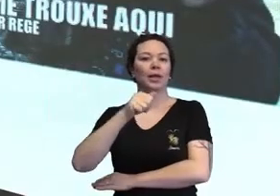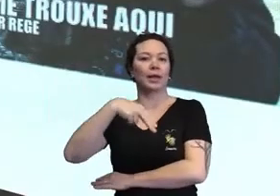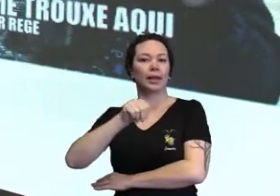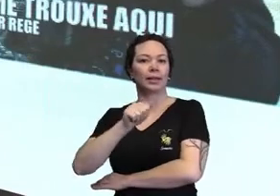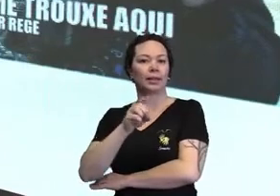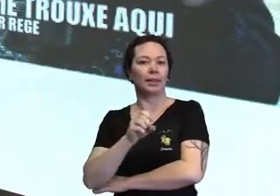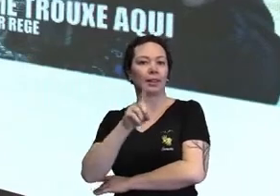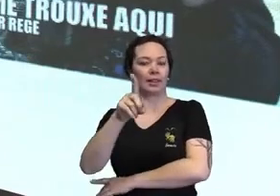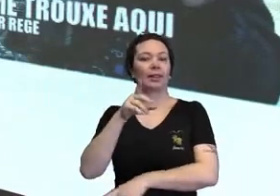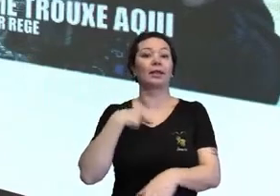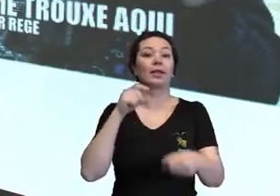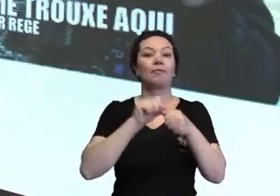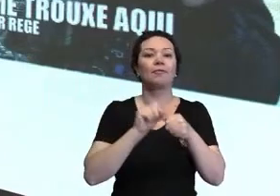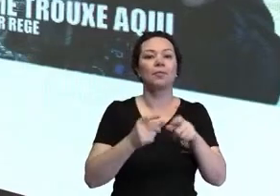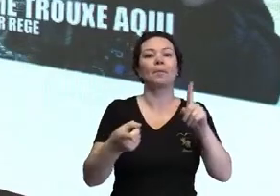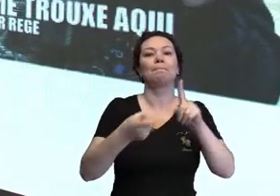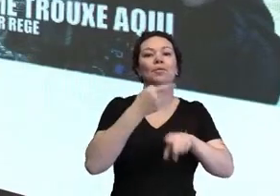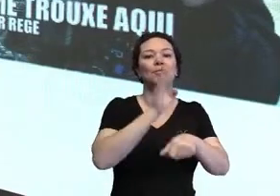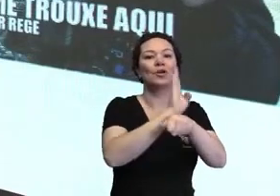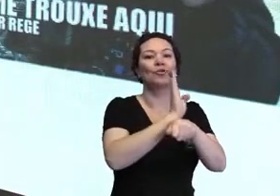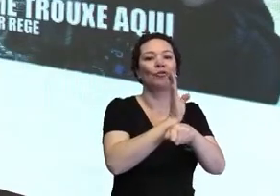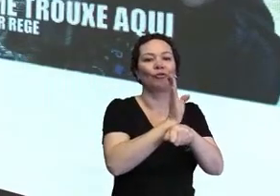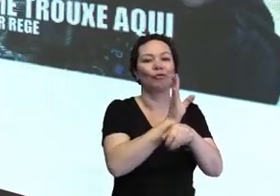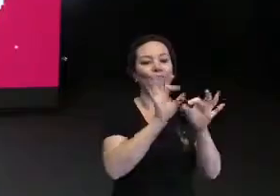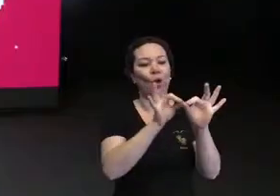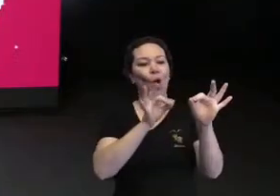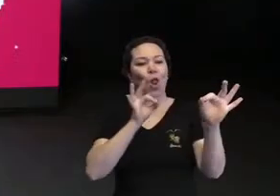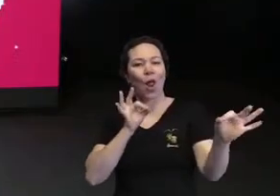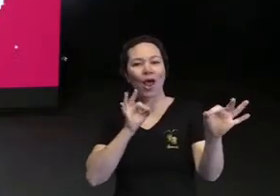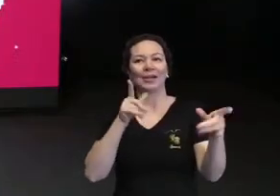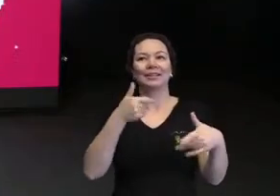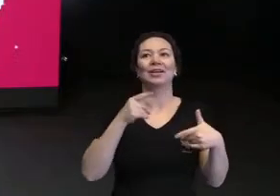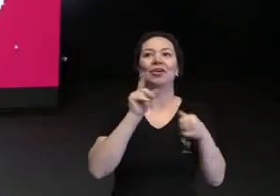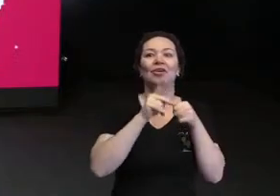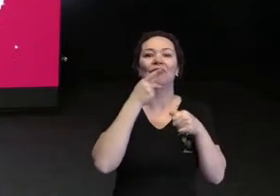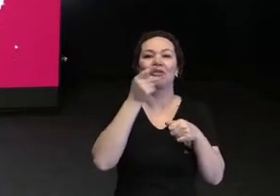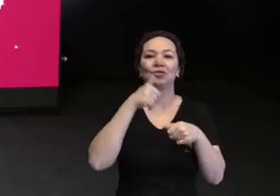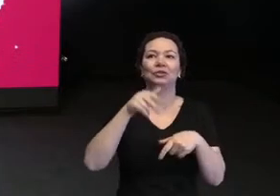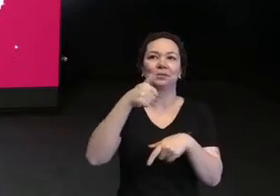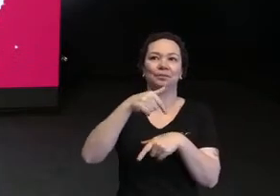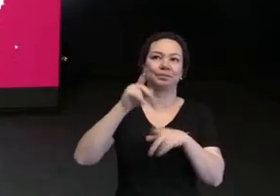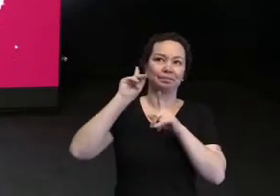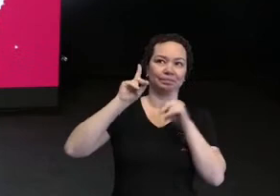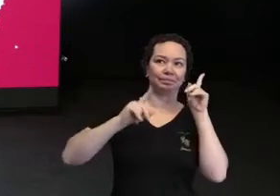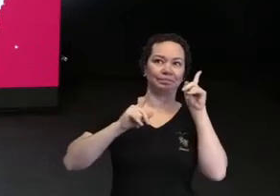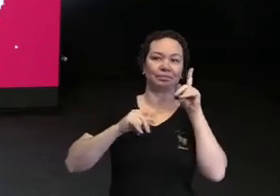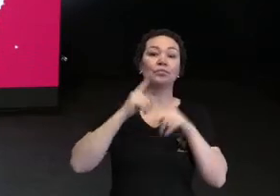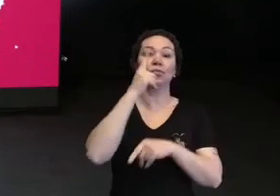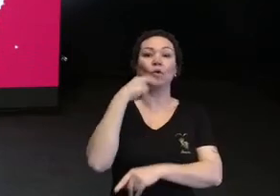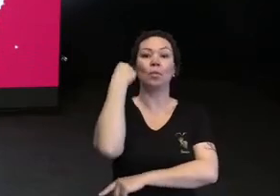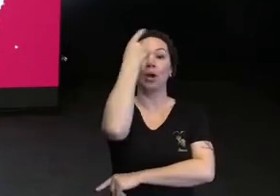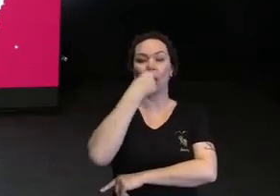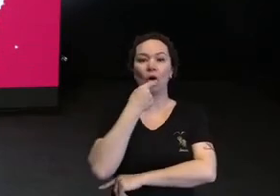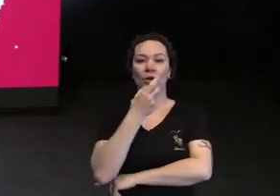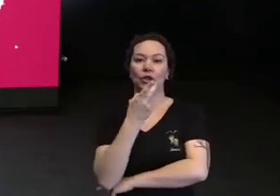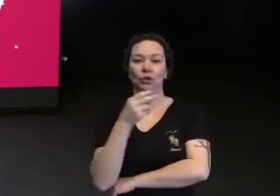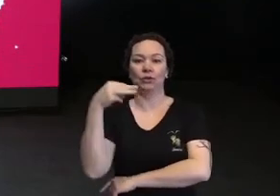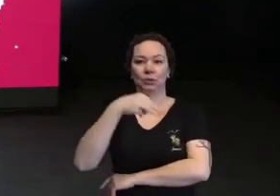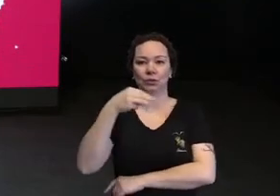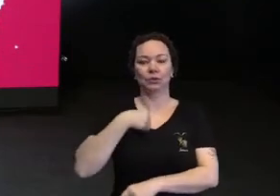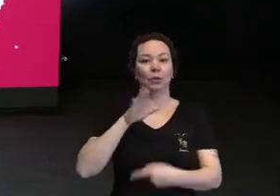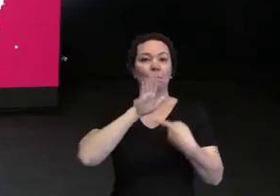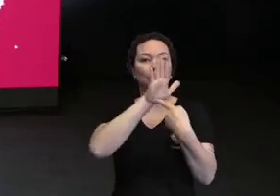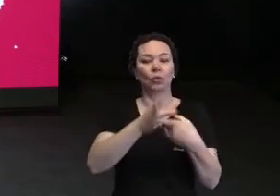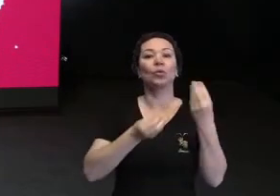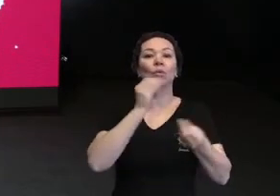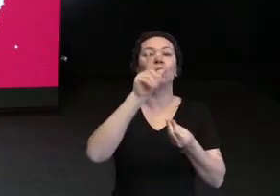Canadá e fiz o meu primeiro longa-metragem, chamado Cinema Me Trouxe Aqui. É um filme de uma hora e doze, onde eu conto como é a